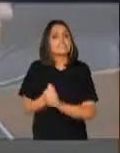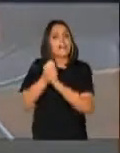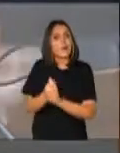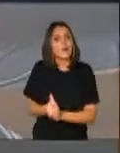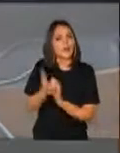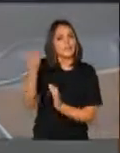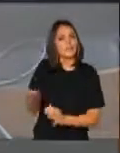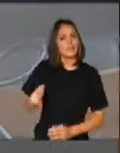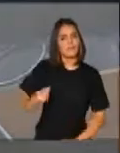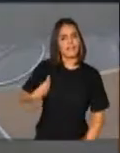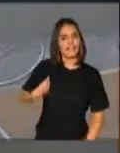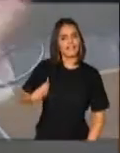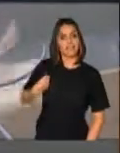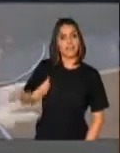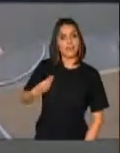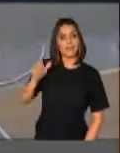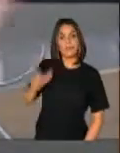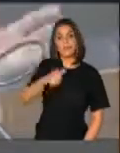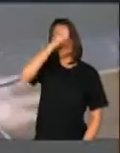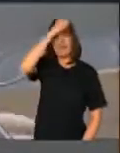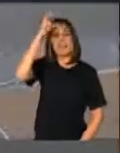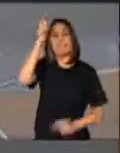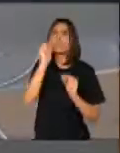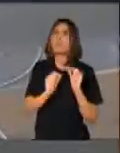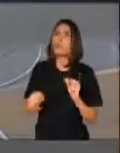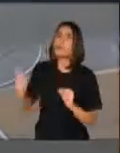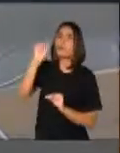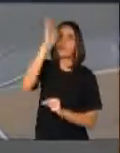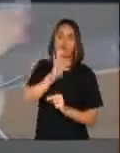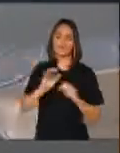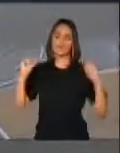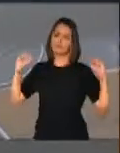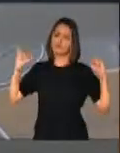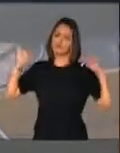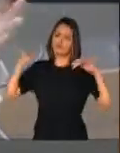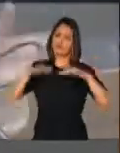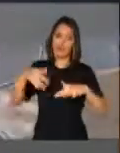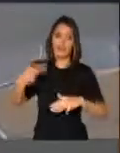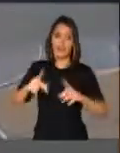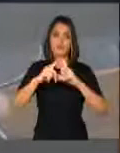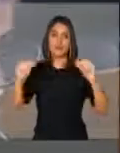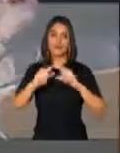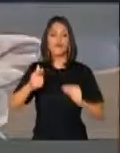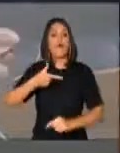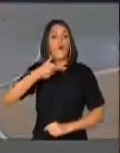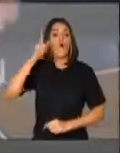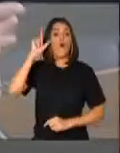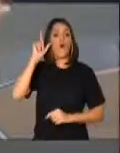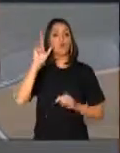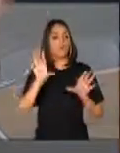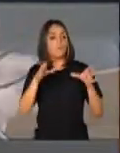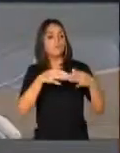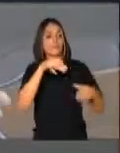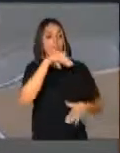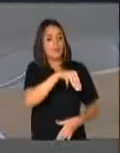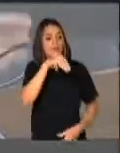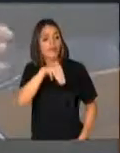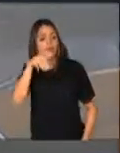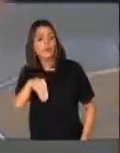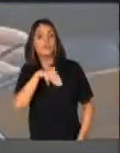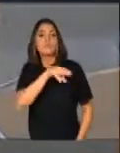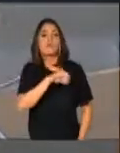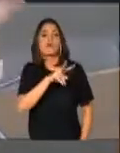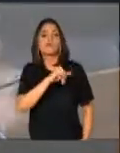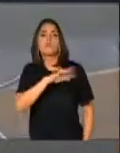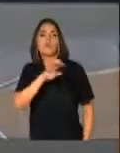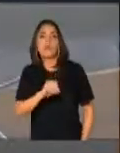saudar a presença aqui hoje de prefeitos de todo o Brasil. Ontem eu fui homenageada pelo movimento MMM, que é o